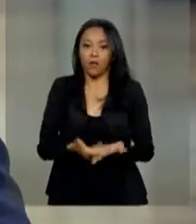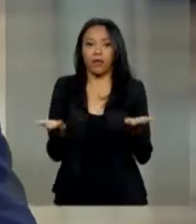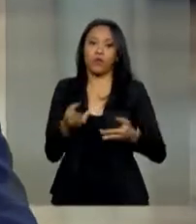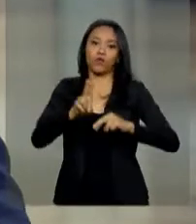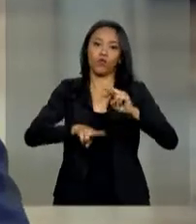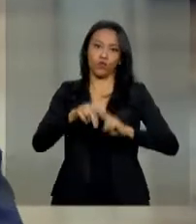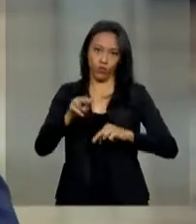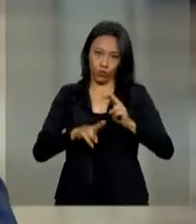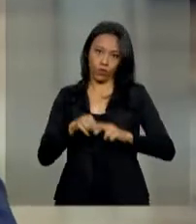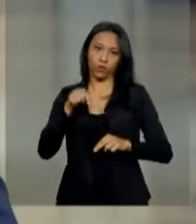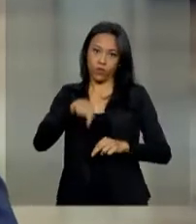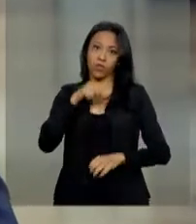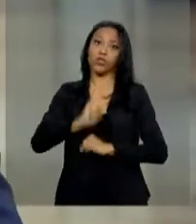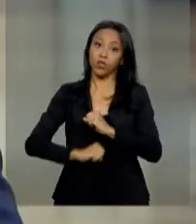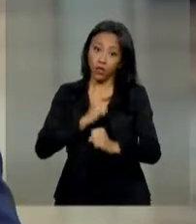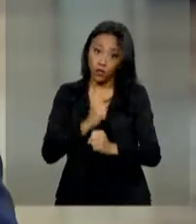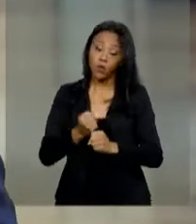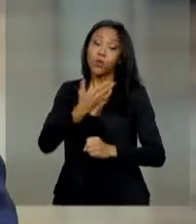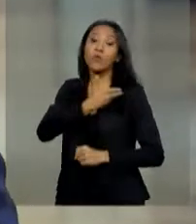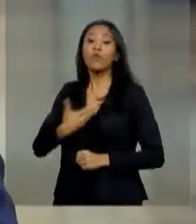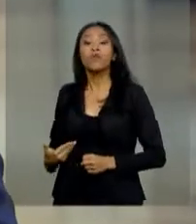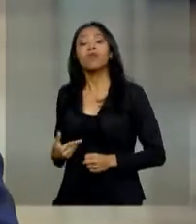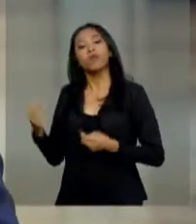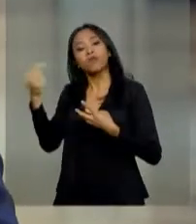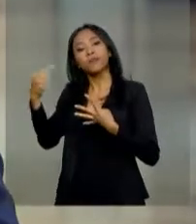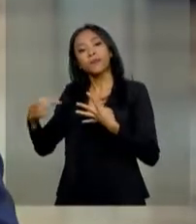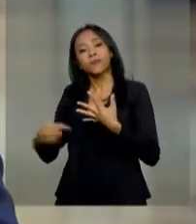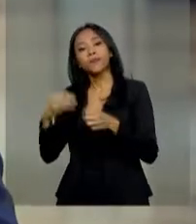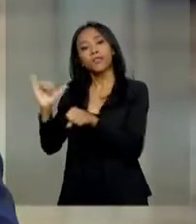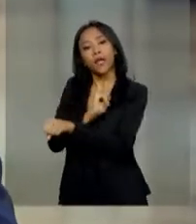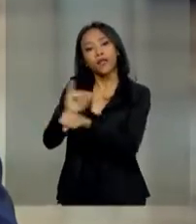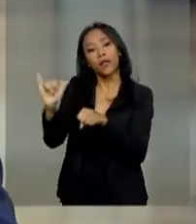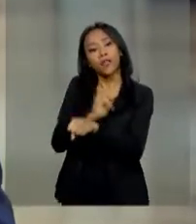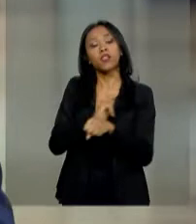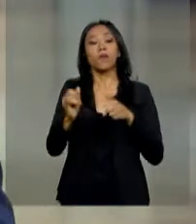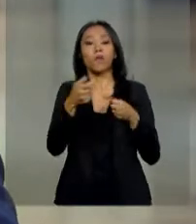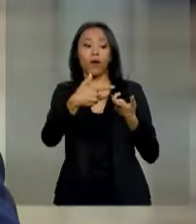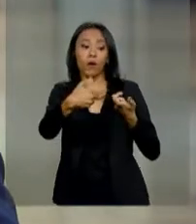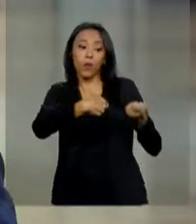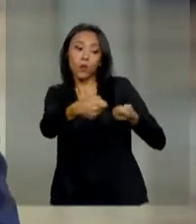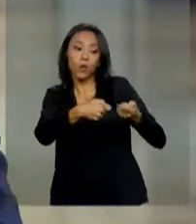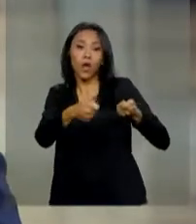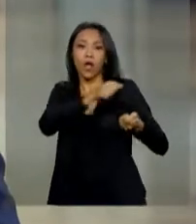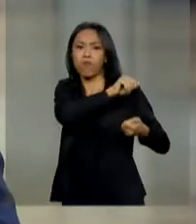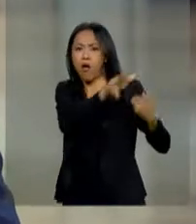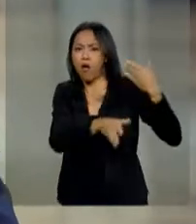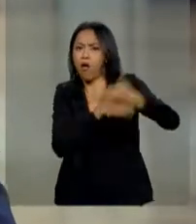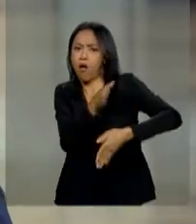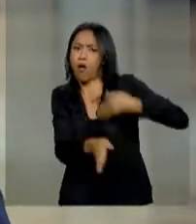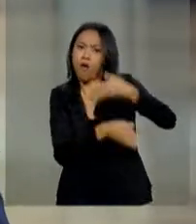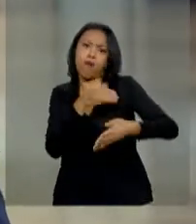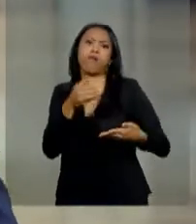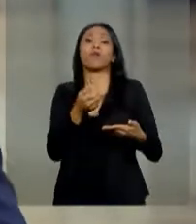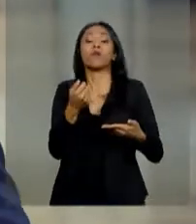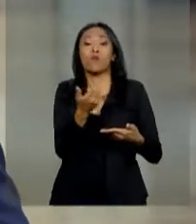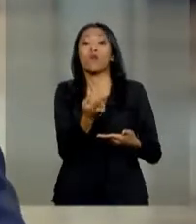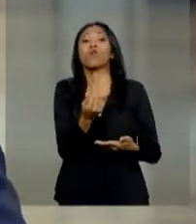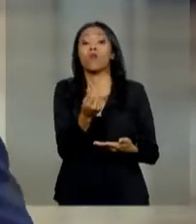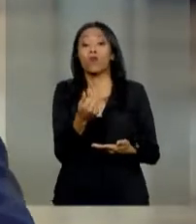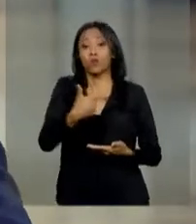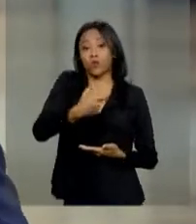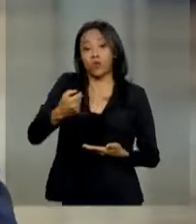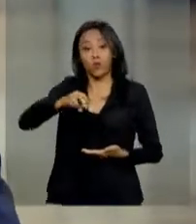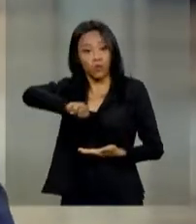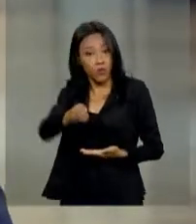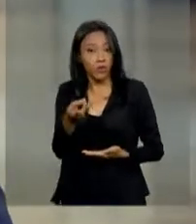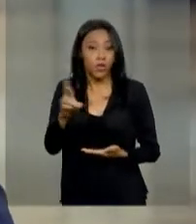governo tem adotado medidas para amenizar a crise migratória com investimentos de 200 milhões de reais. O governo